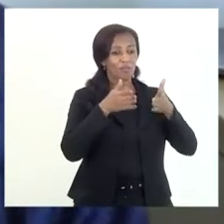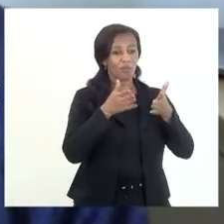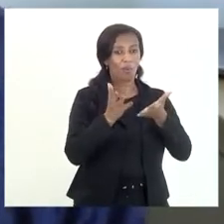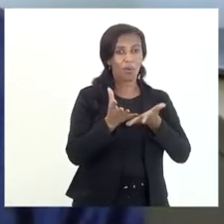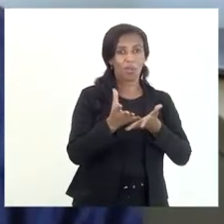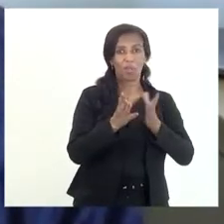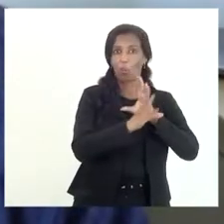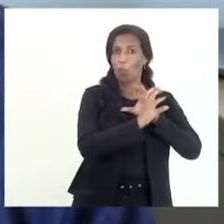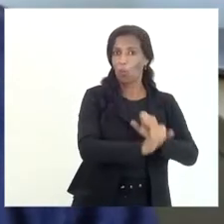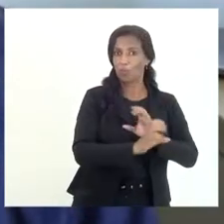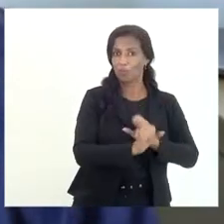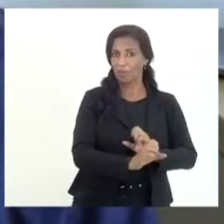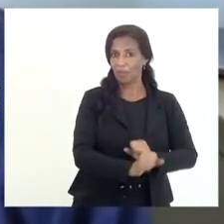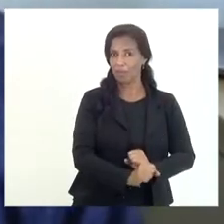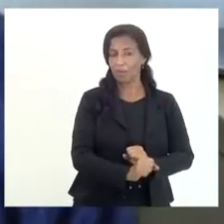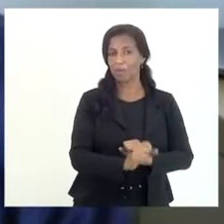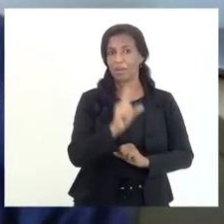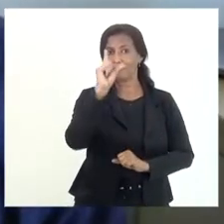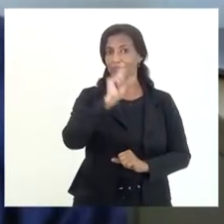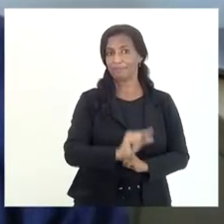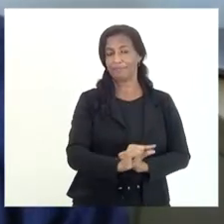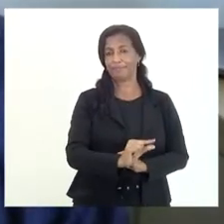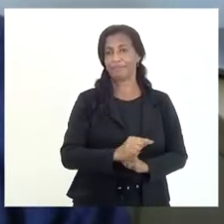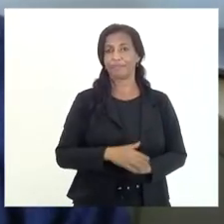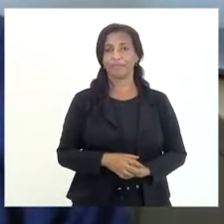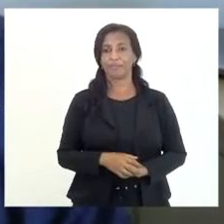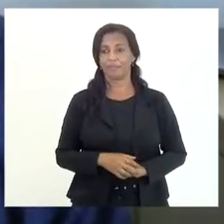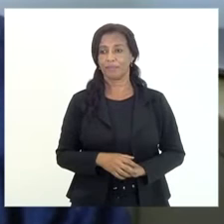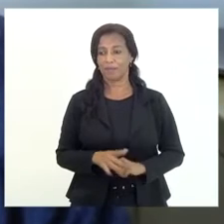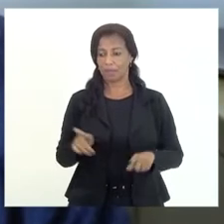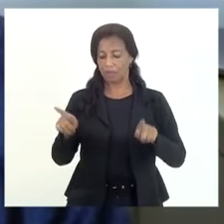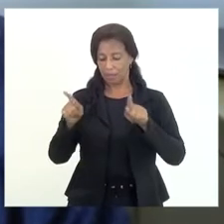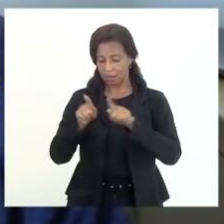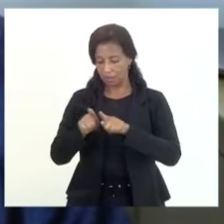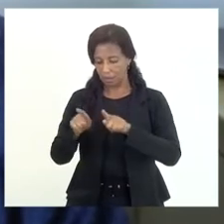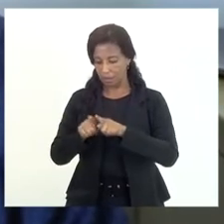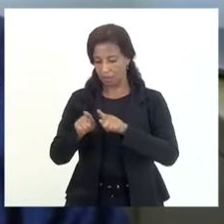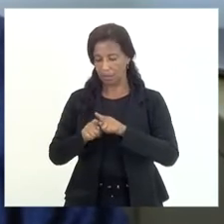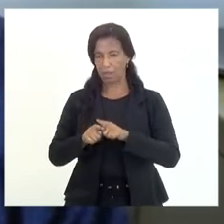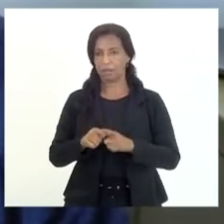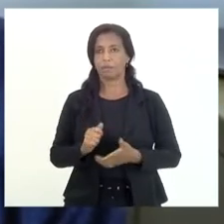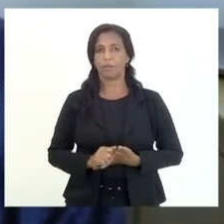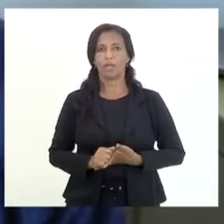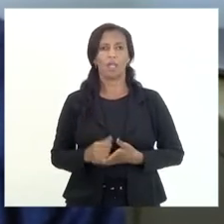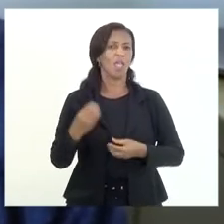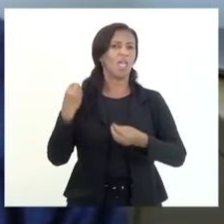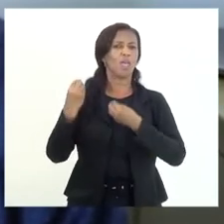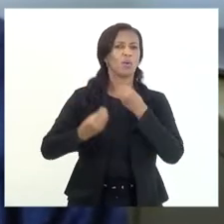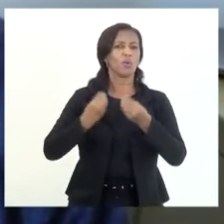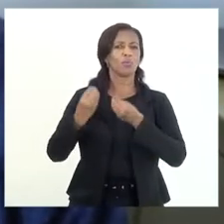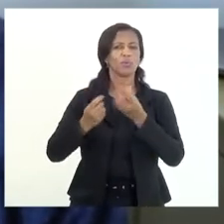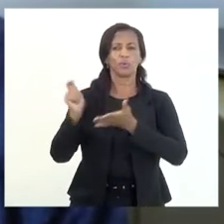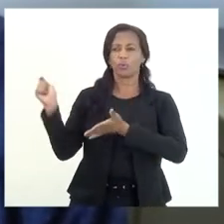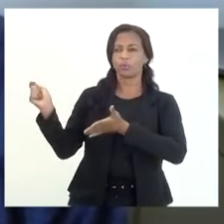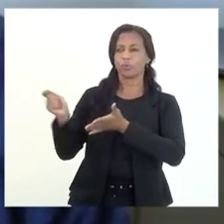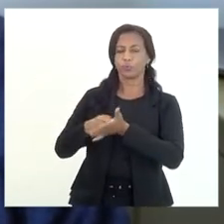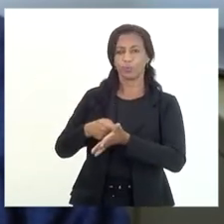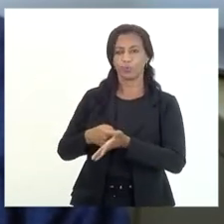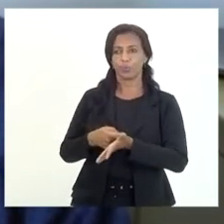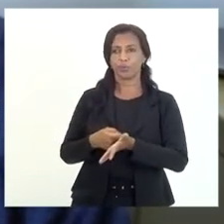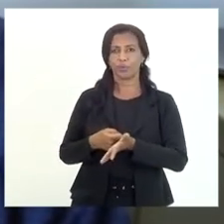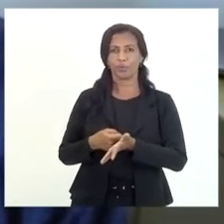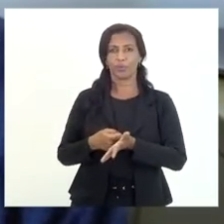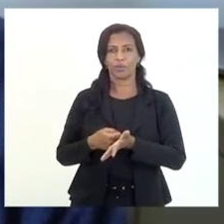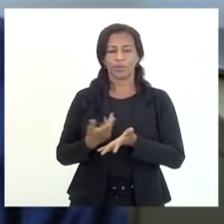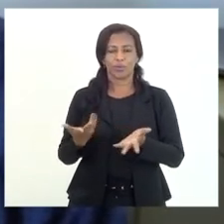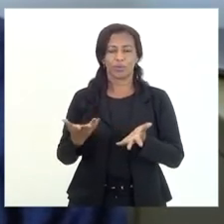muito pequeno e é como também desse um atestado do seu